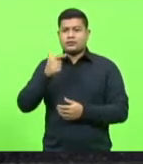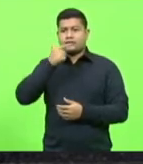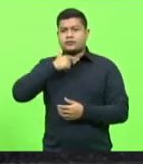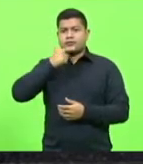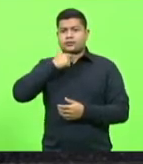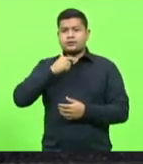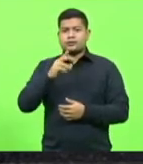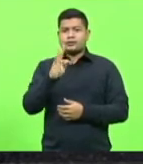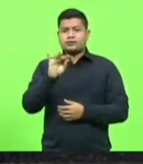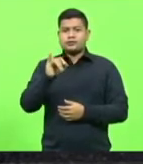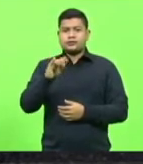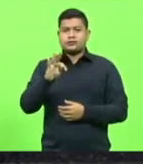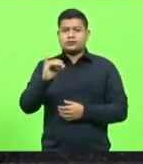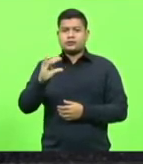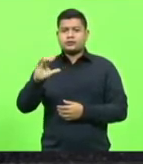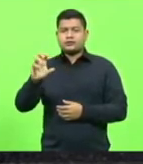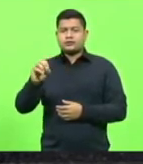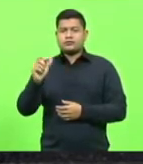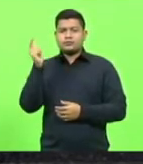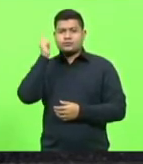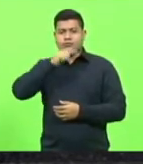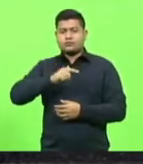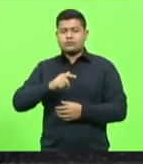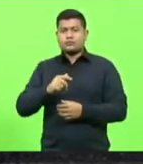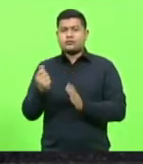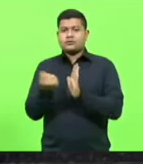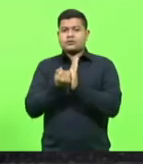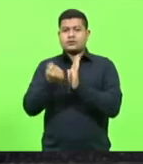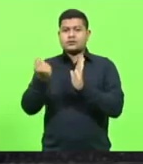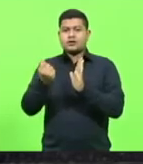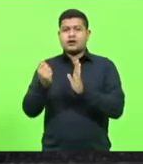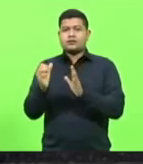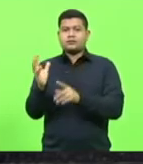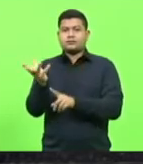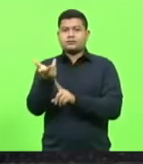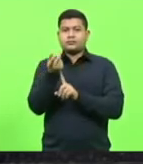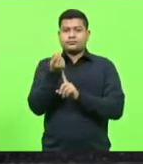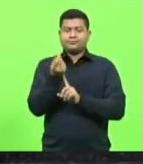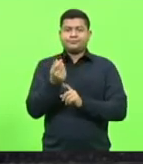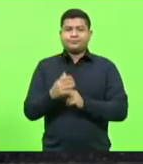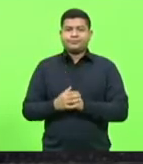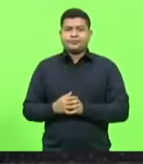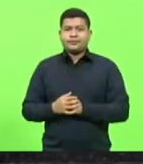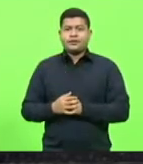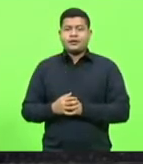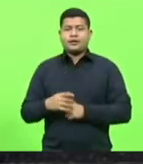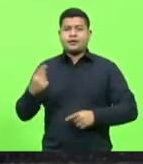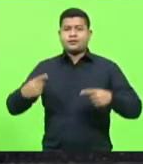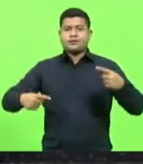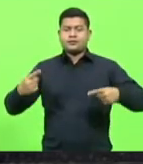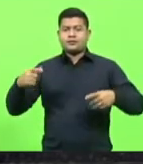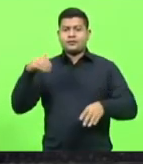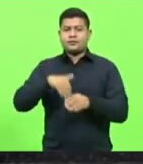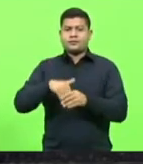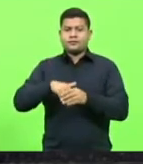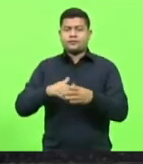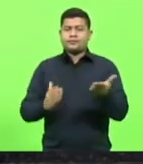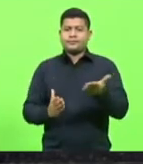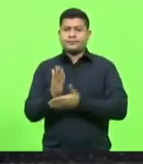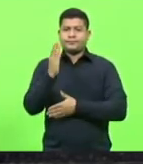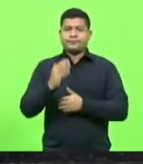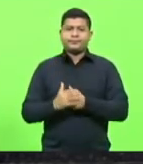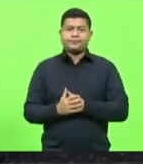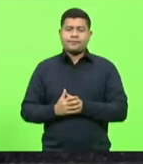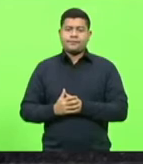pela conquista do selo arte. Em discussão. Em Em discussão. votação. Aprovado.